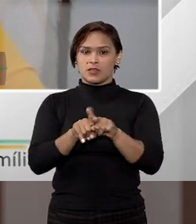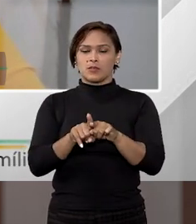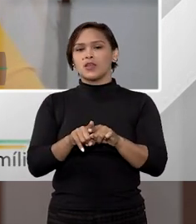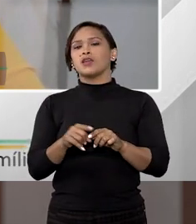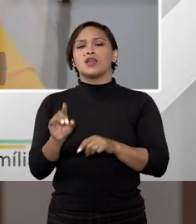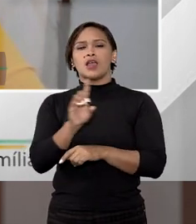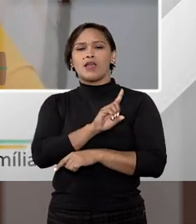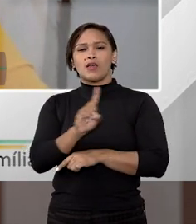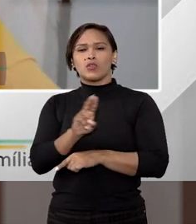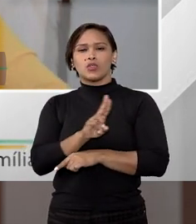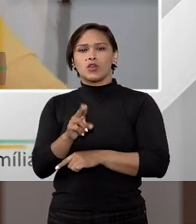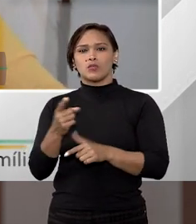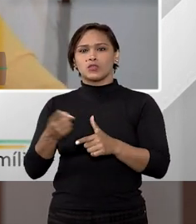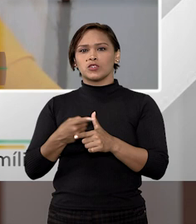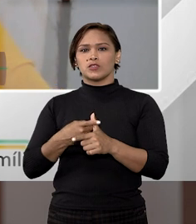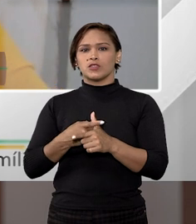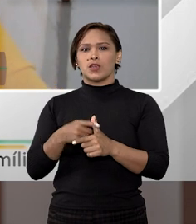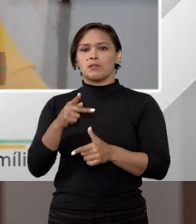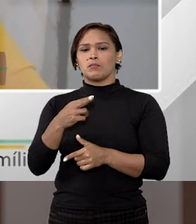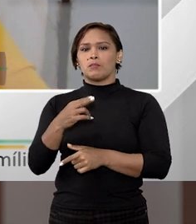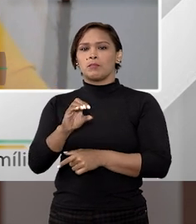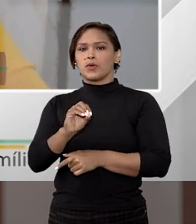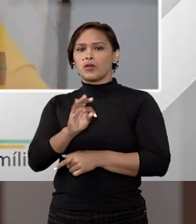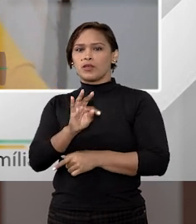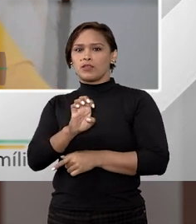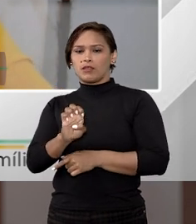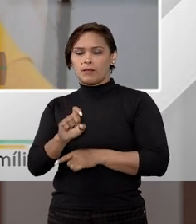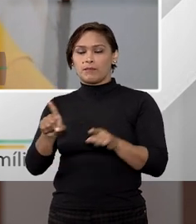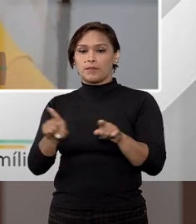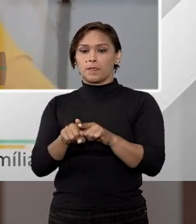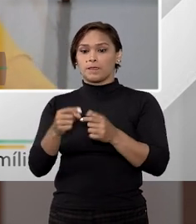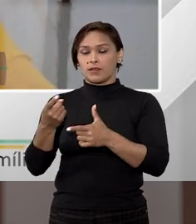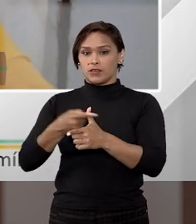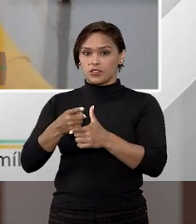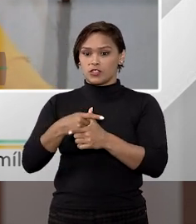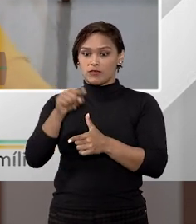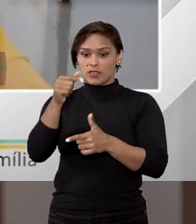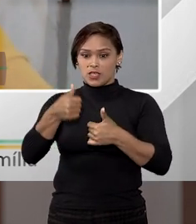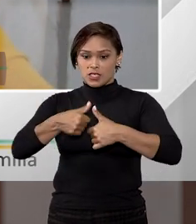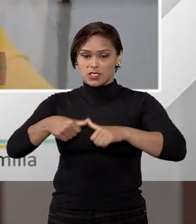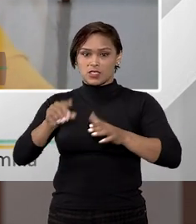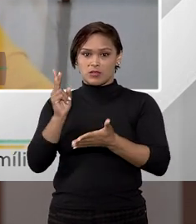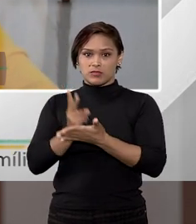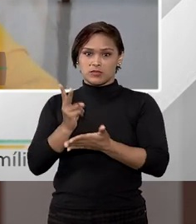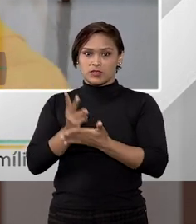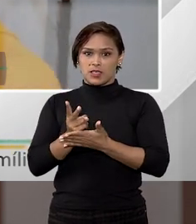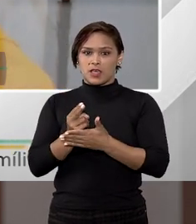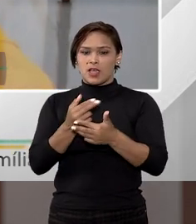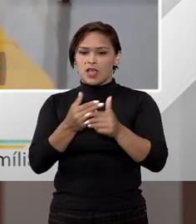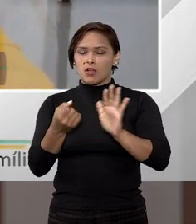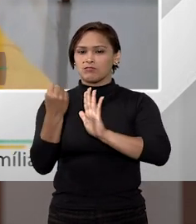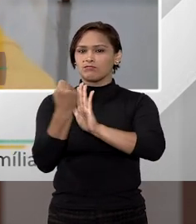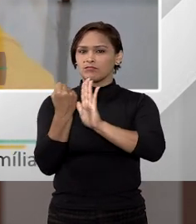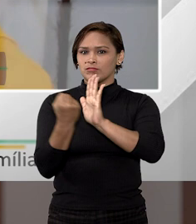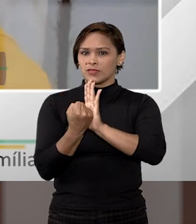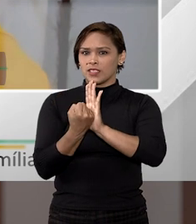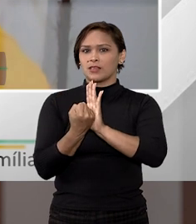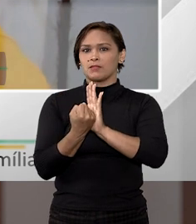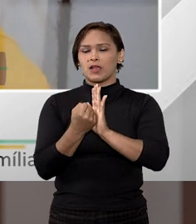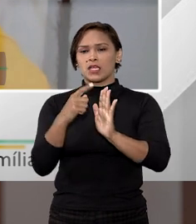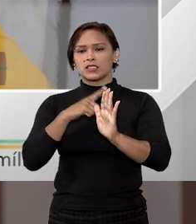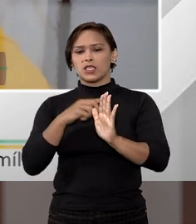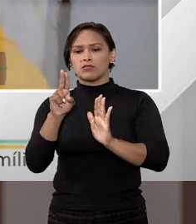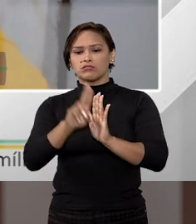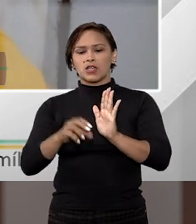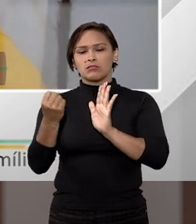A gente chama dessas dívidas, são chamadas propterrem, são aquelas dívidas que estão ali, como eu falo, nos alunos carimbadas no bem, como elas